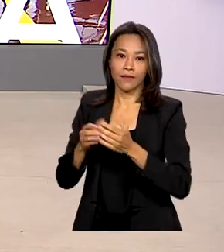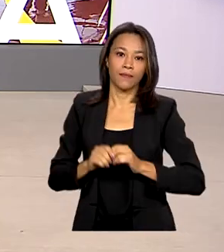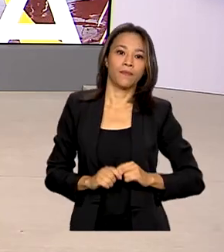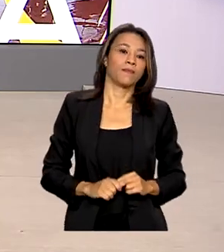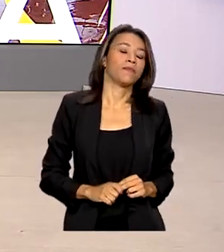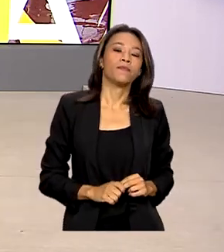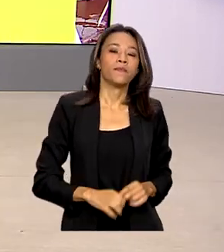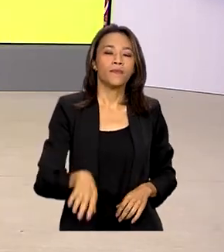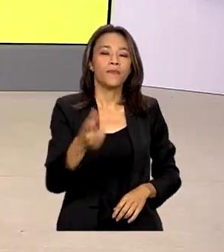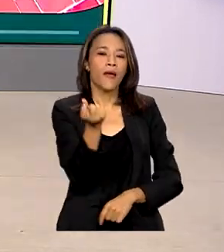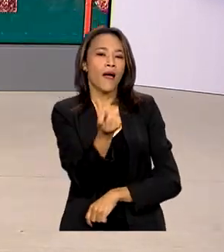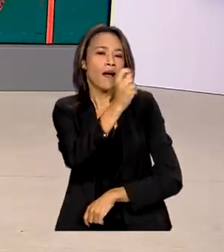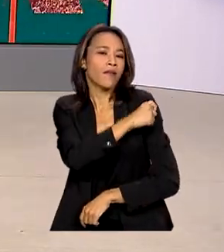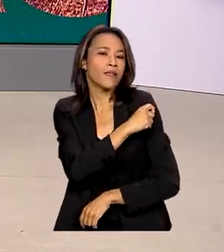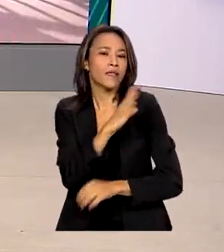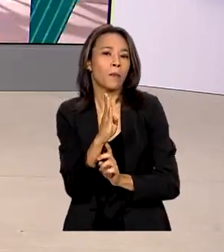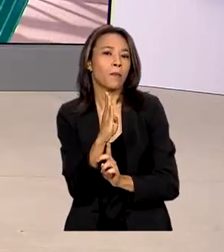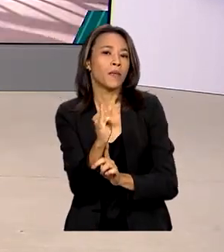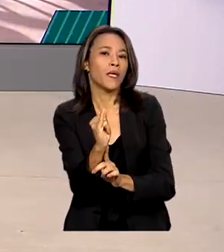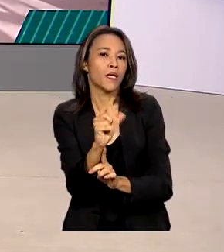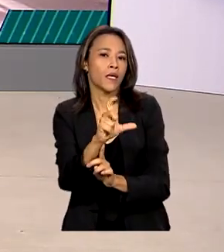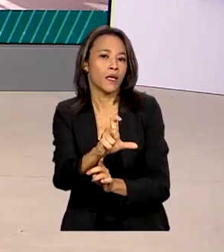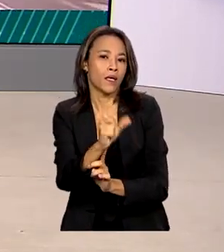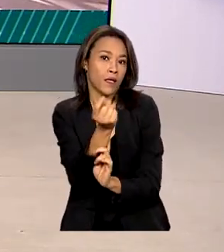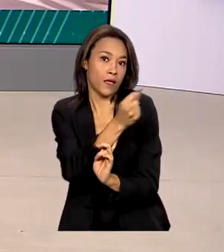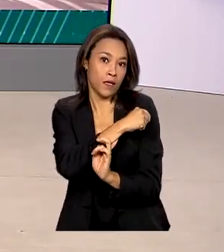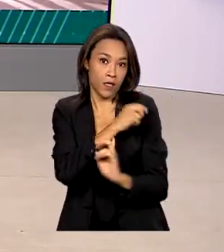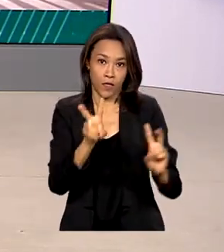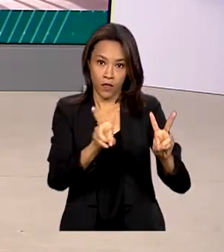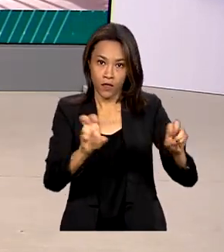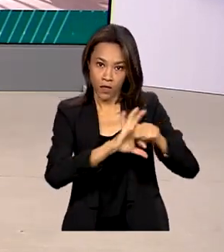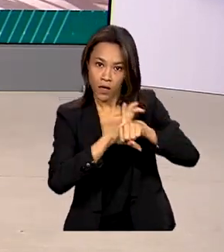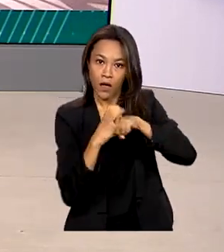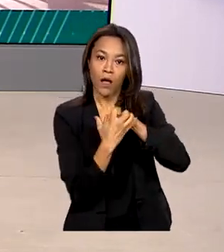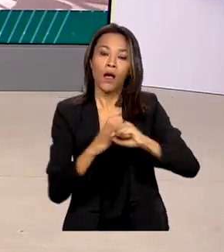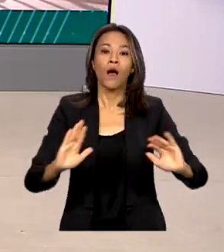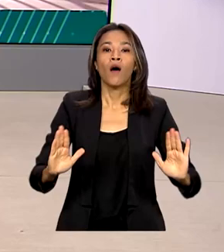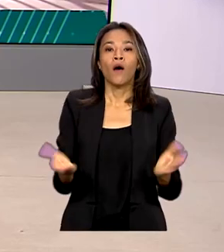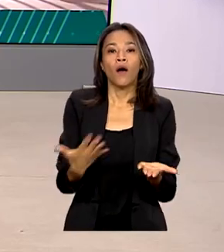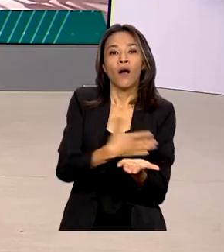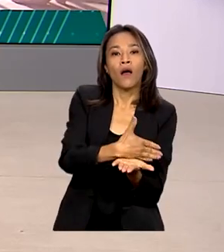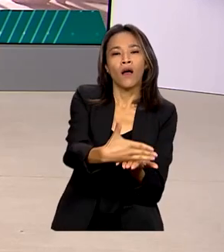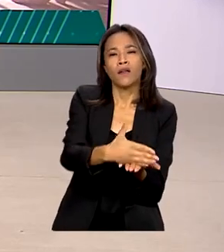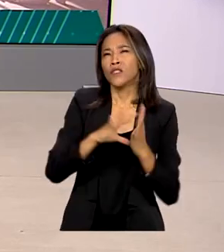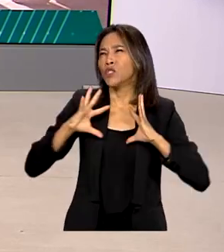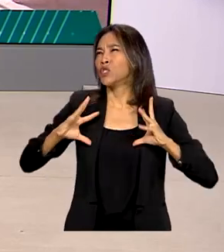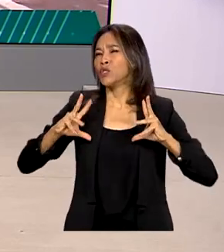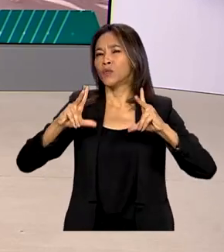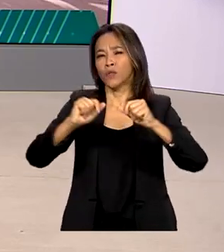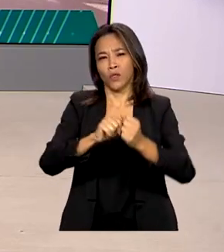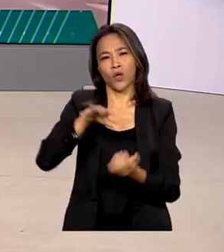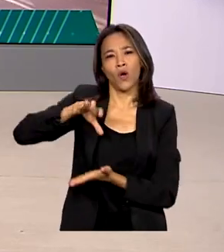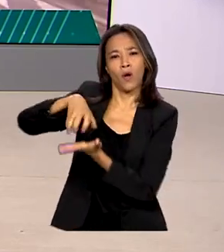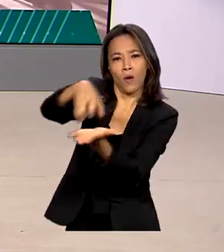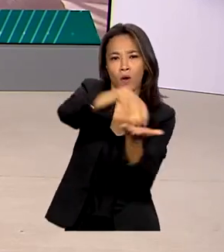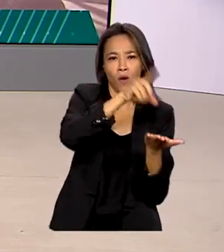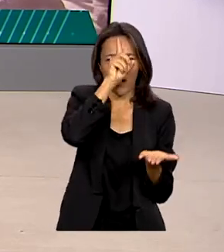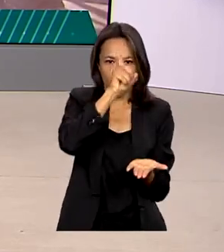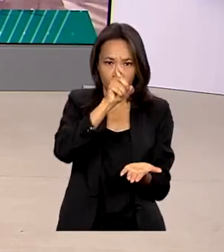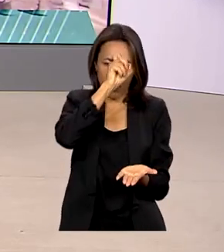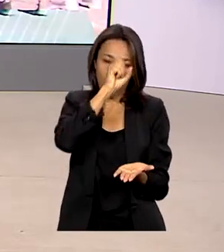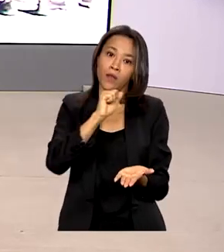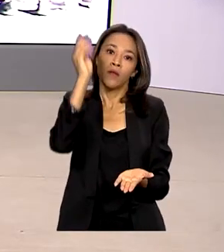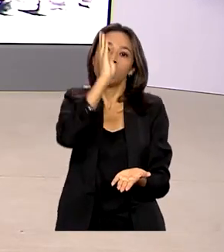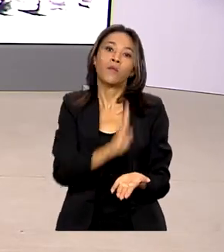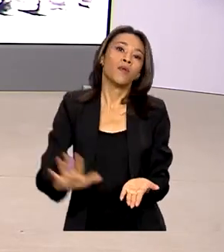A vacinação bivalente contra a Covid-19 começa hoje, em todas as unidades básicas de saúde do país.